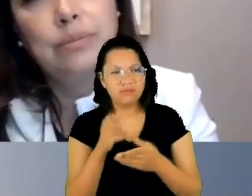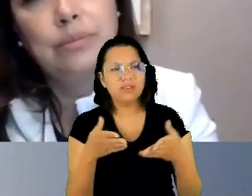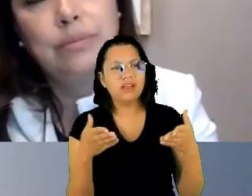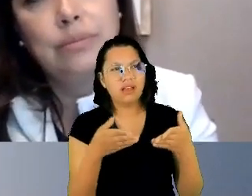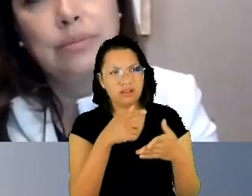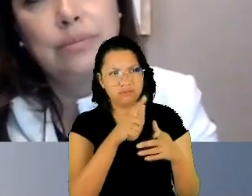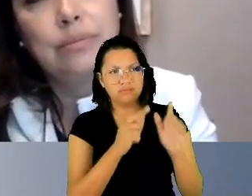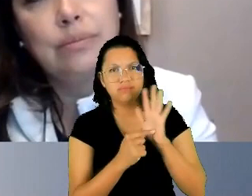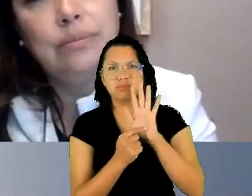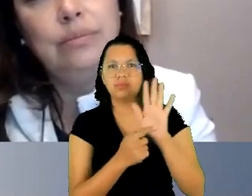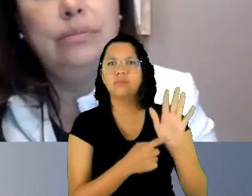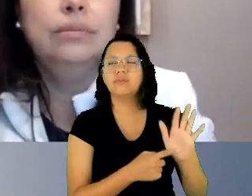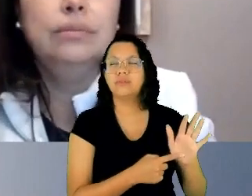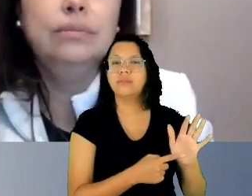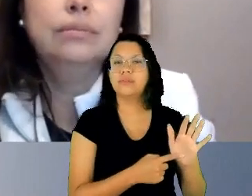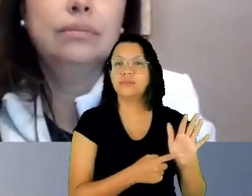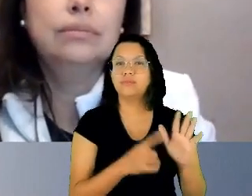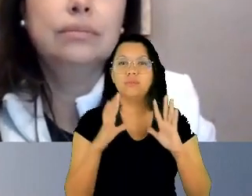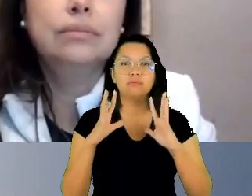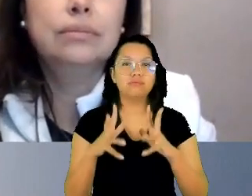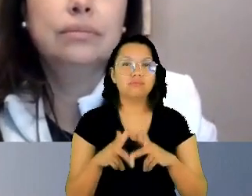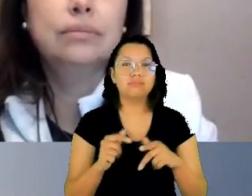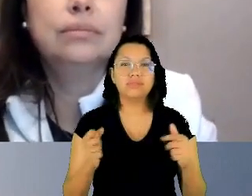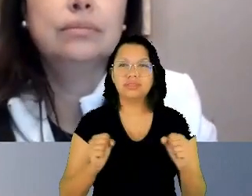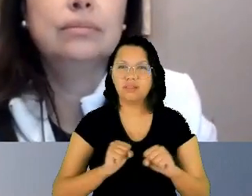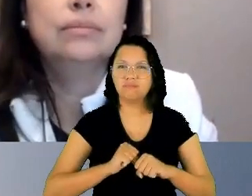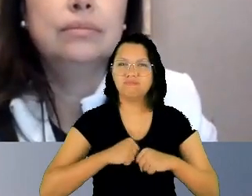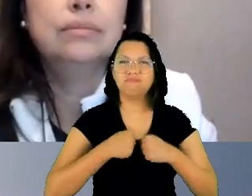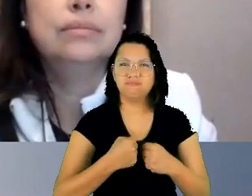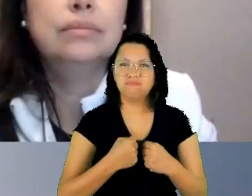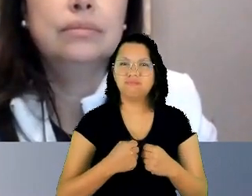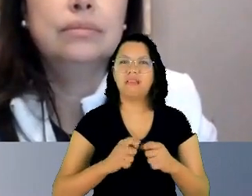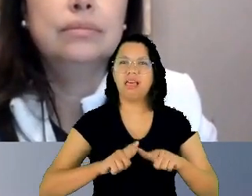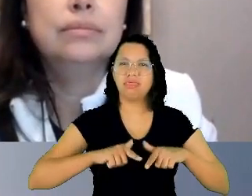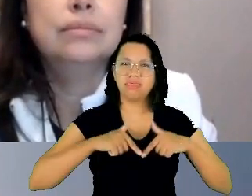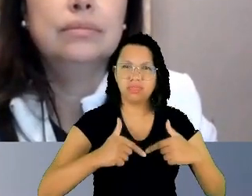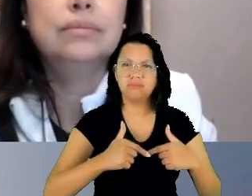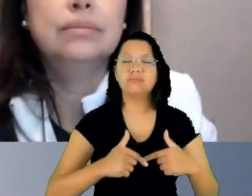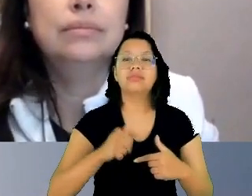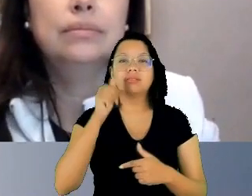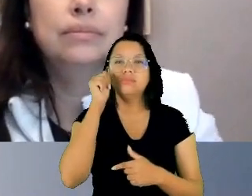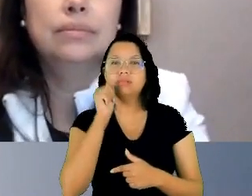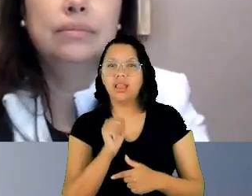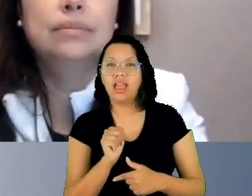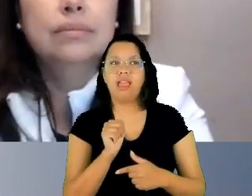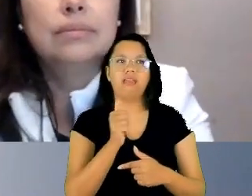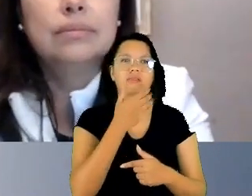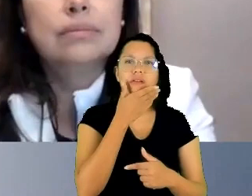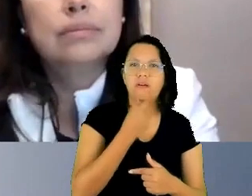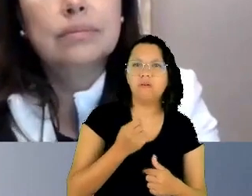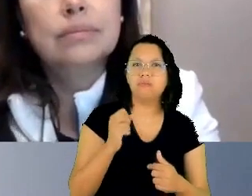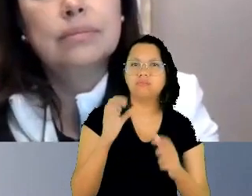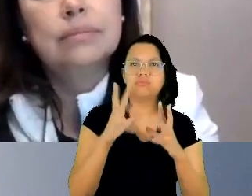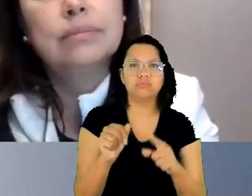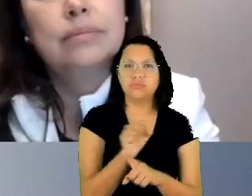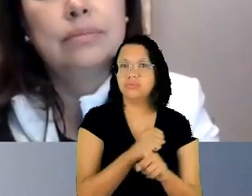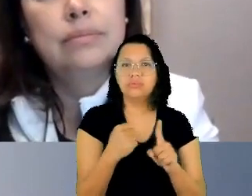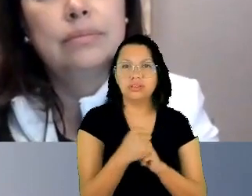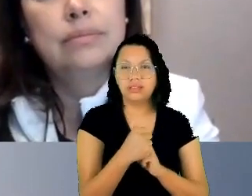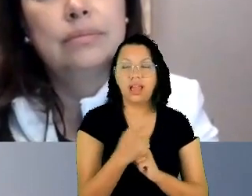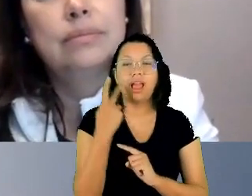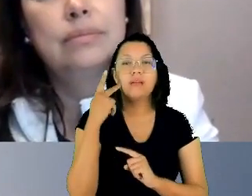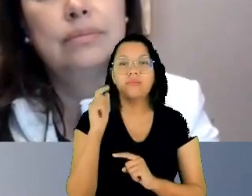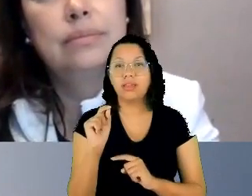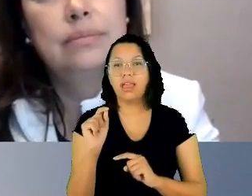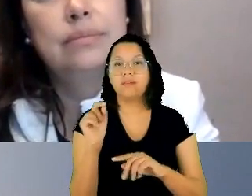luta que é das mulheres, dos homens de toda a sociedade para que todos e todas sejam livres,